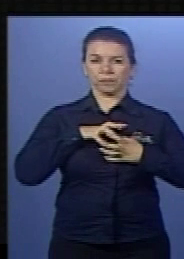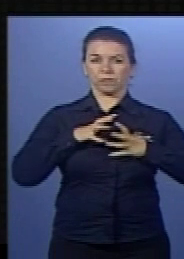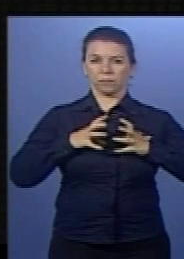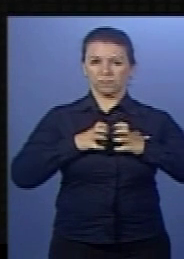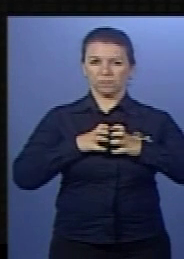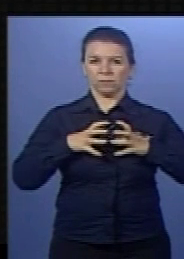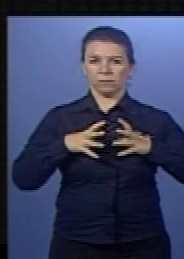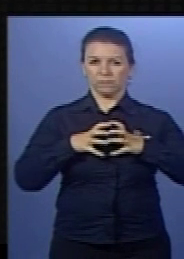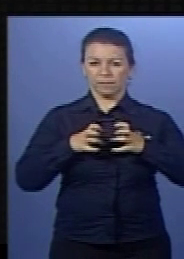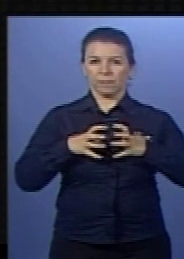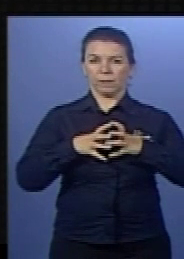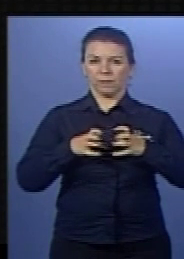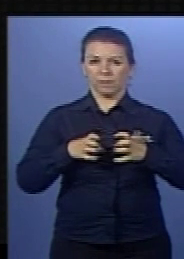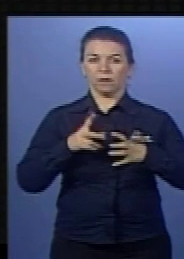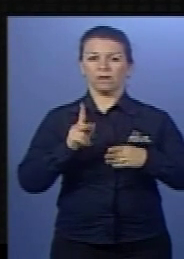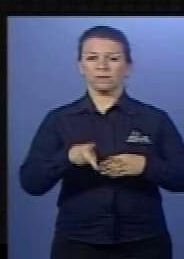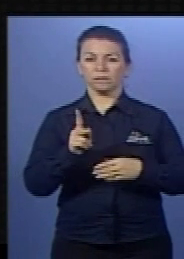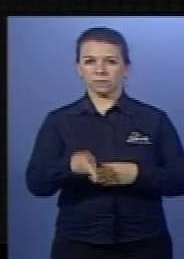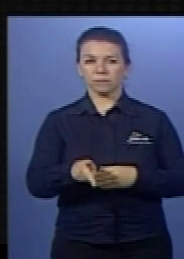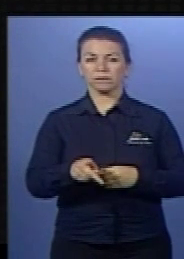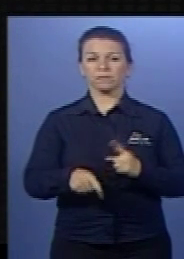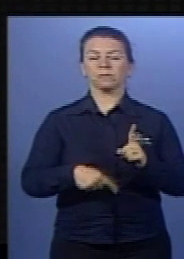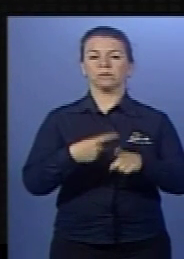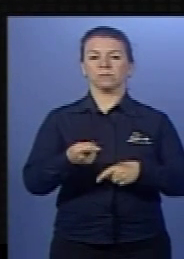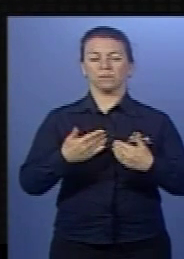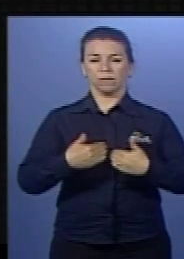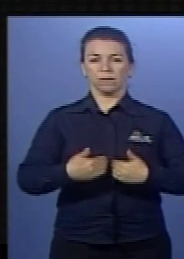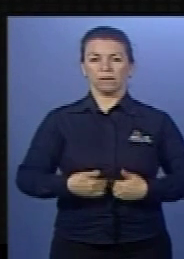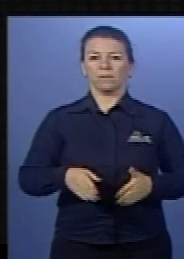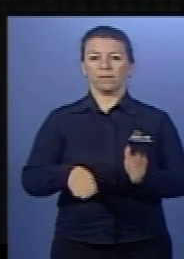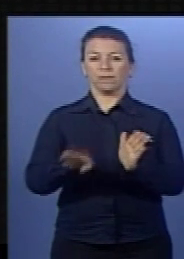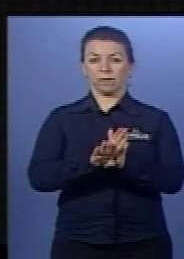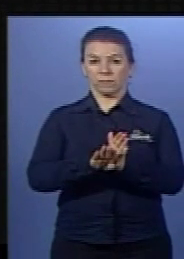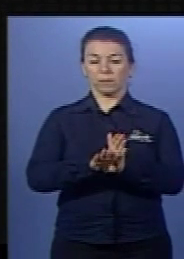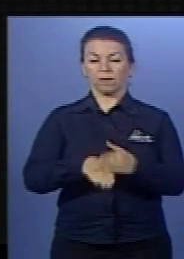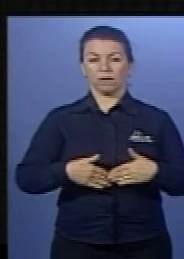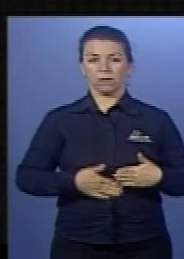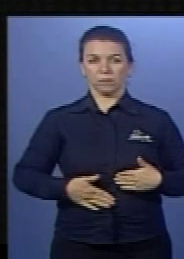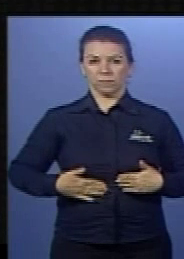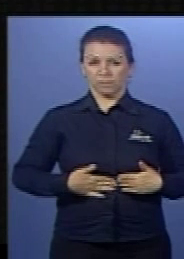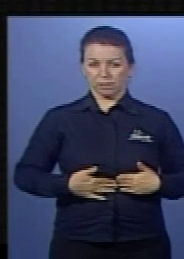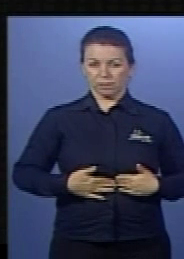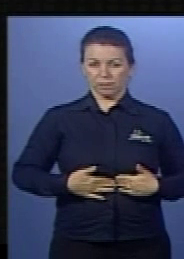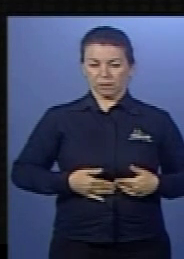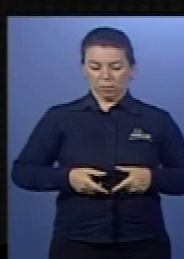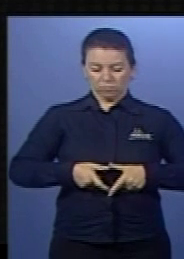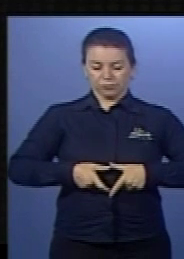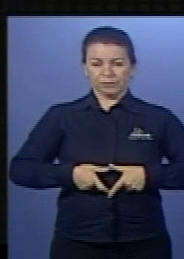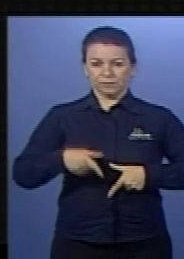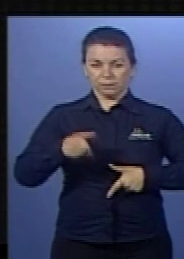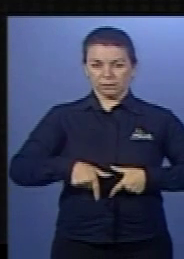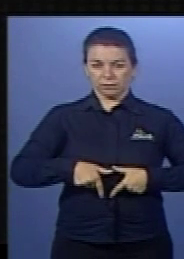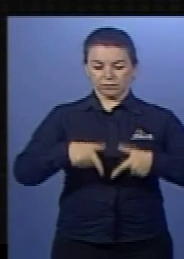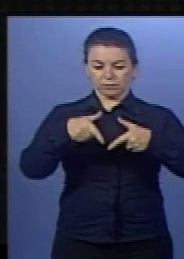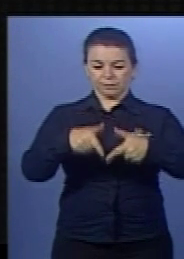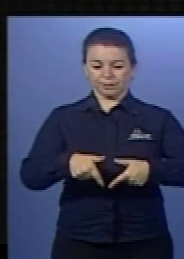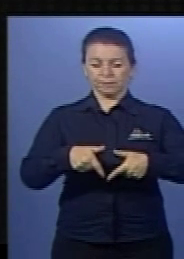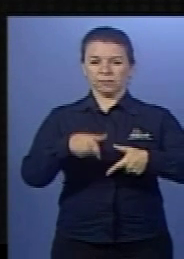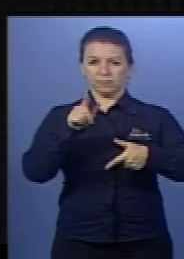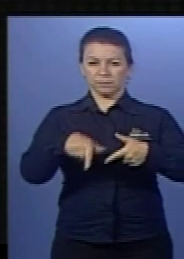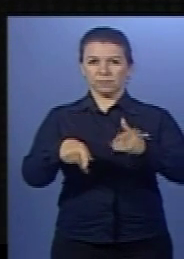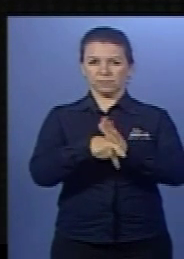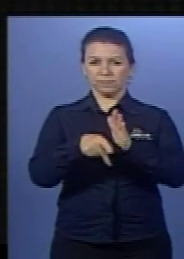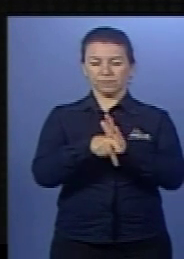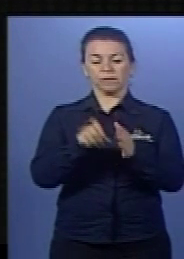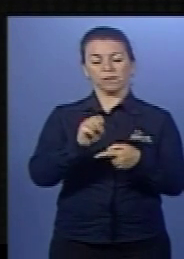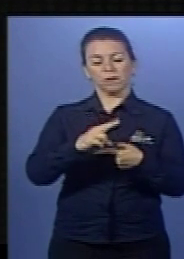peristálticos, né? Aí o bolo alimentar vai chegar lá no estômago, que vai liberar o suco gástrico,